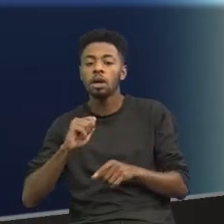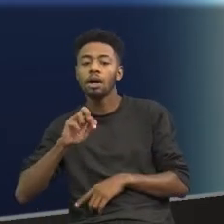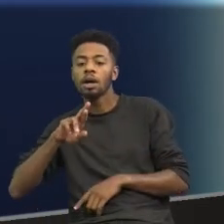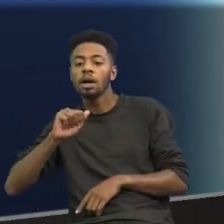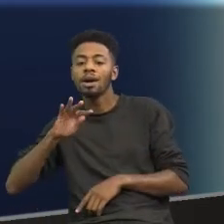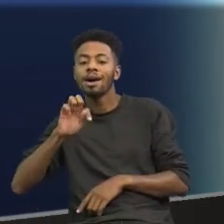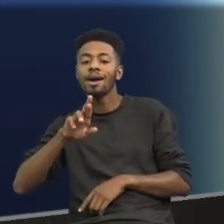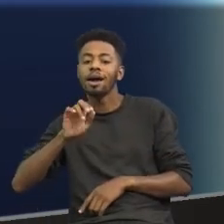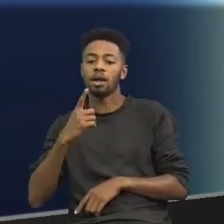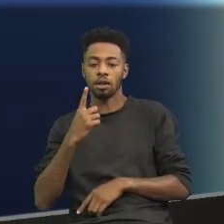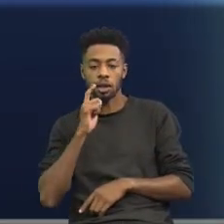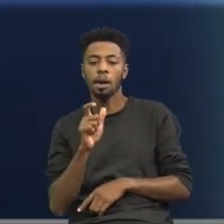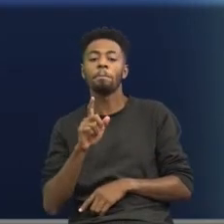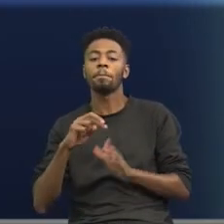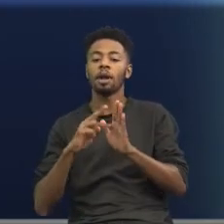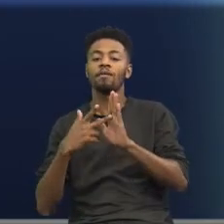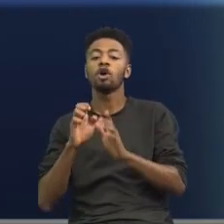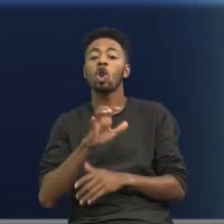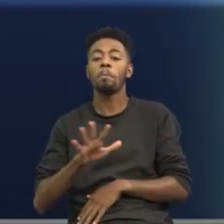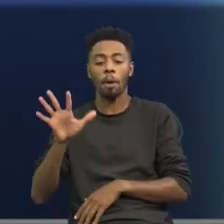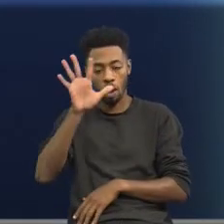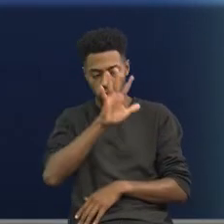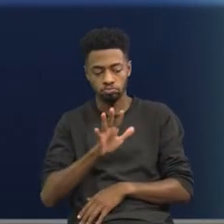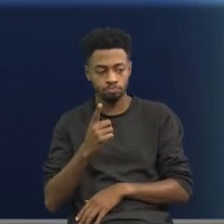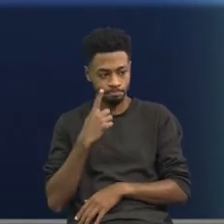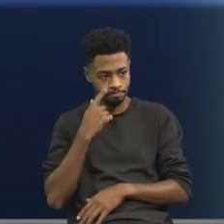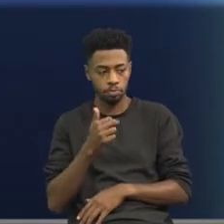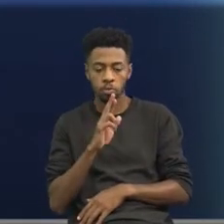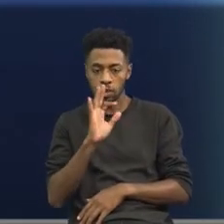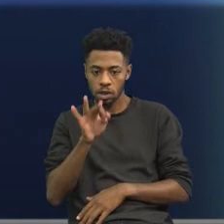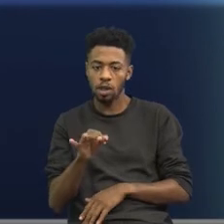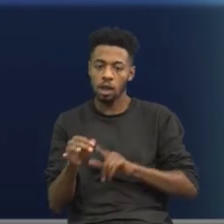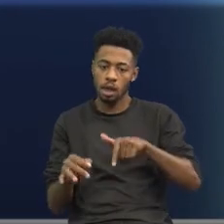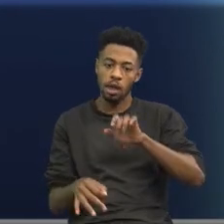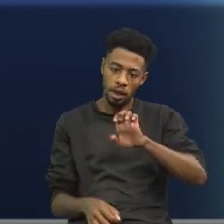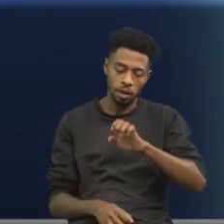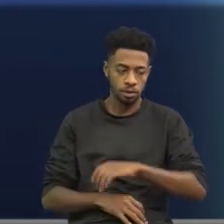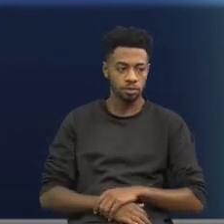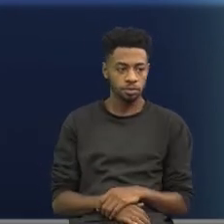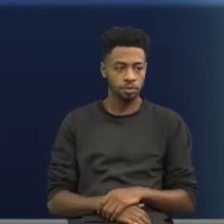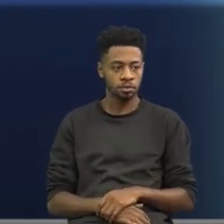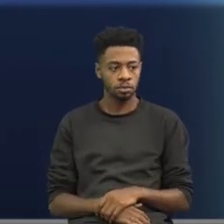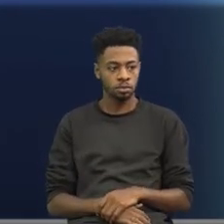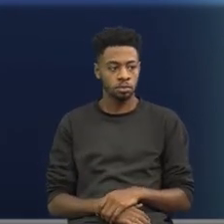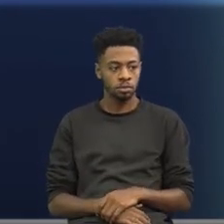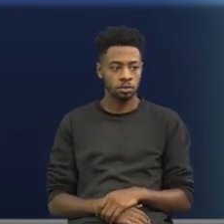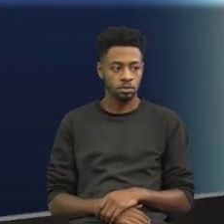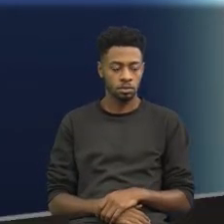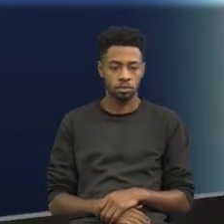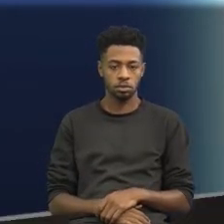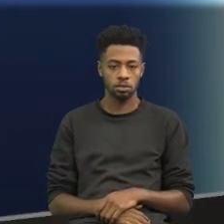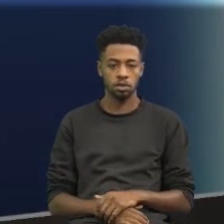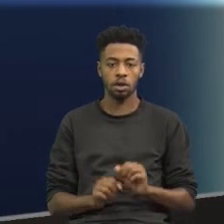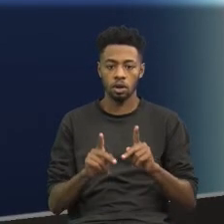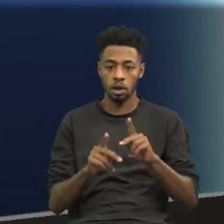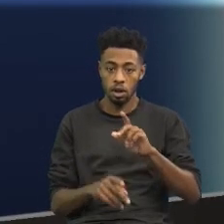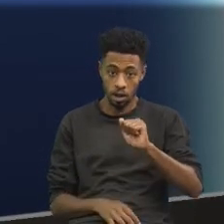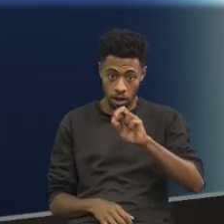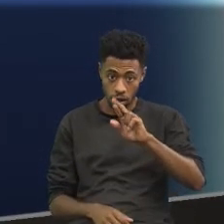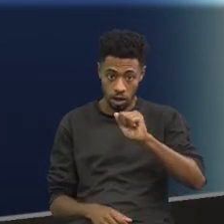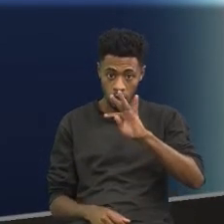Tá bom? Portanto, a questão número quatro, a sua resposta deve ter sido a letra E de elefante. Caráter. Perfeito?